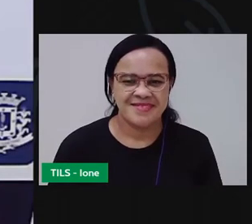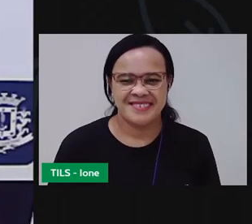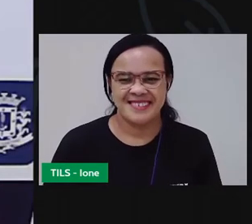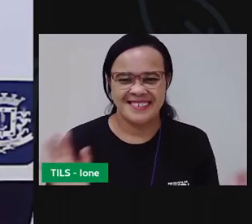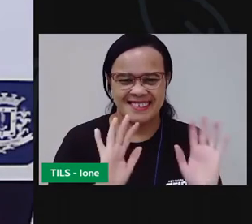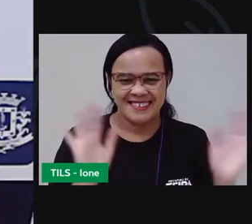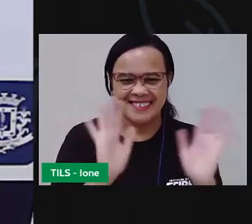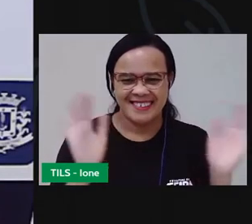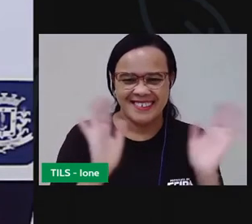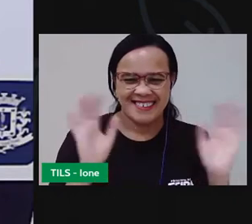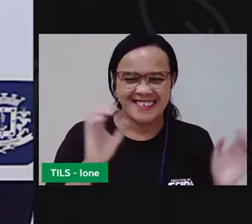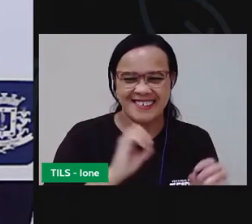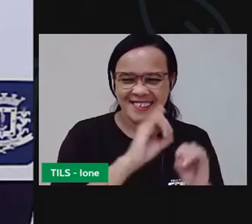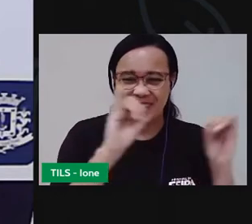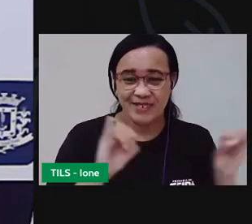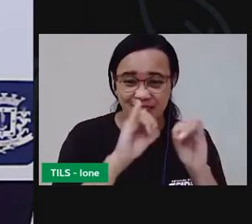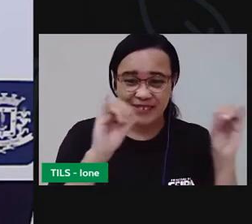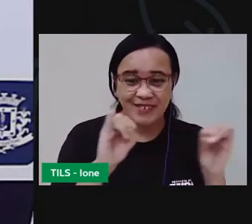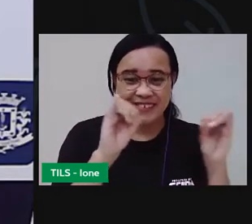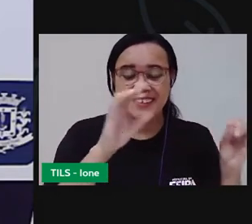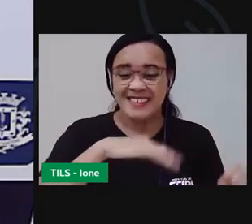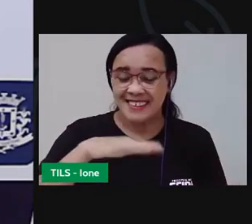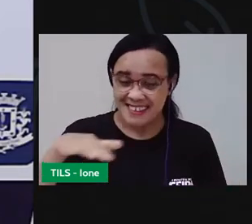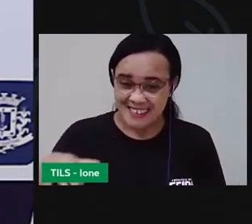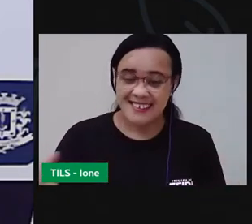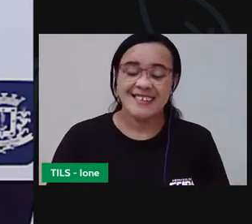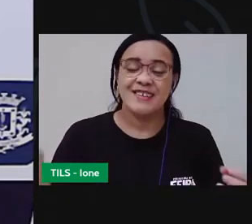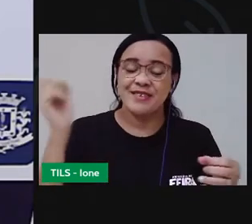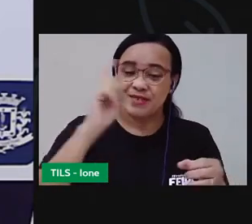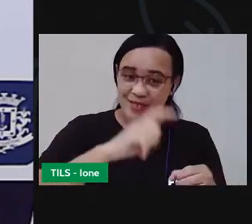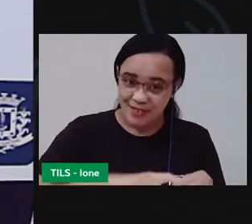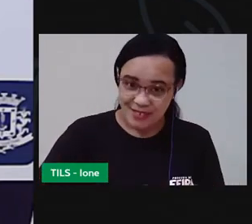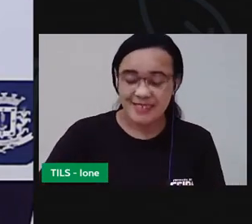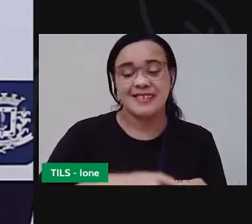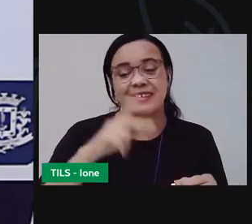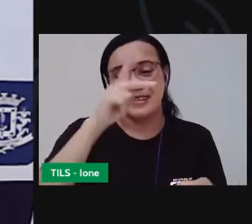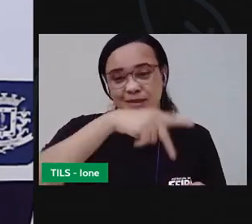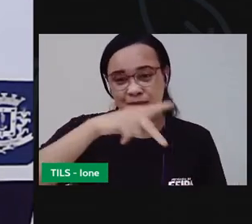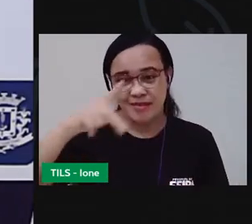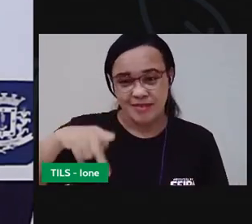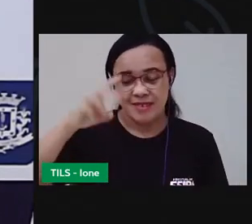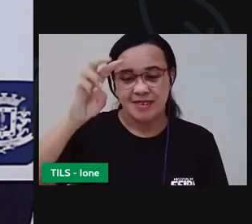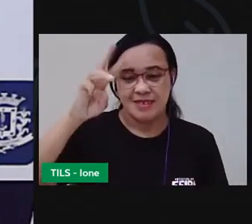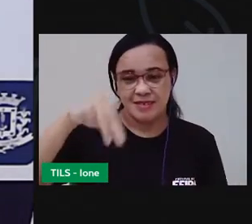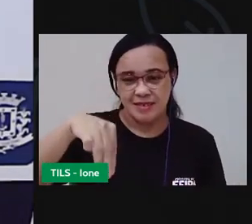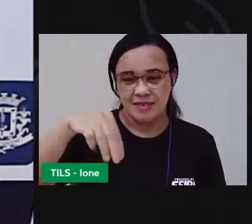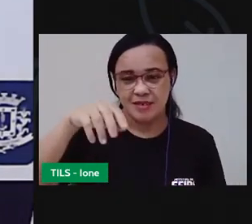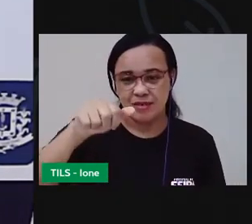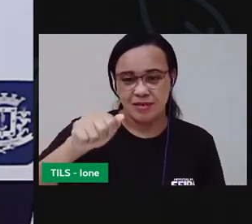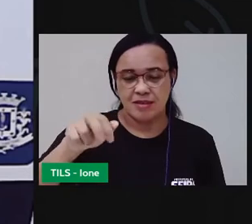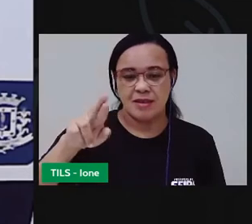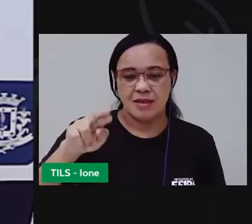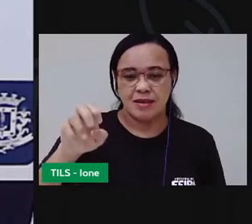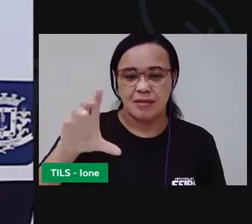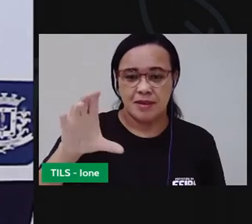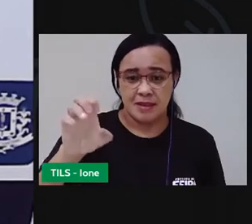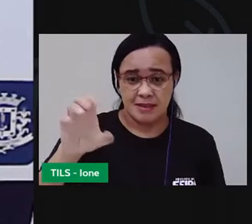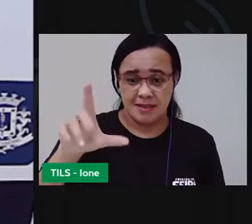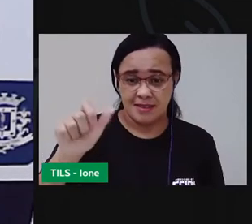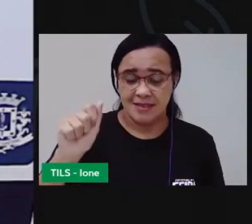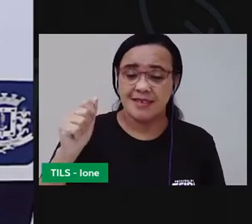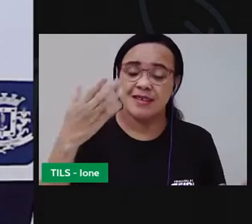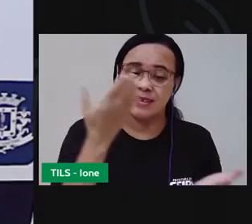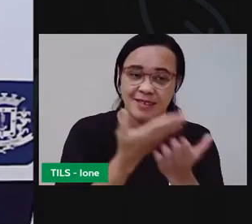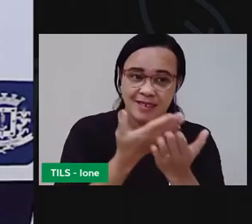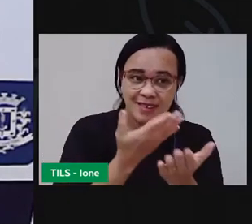Olá, crianças! Voltei para a Marcela para mais uma aula com vocês. E nessa